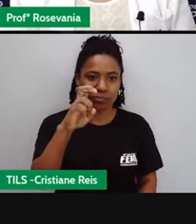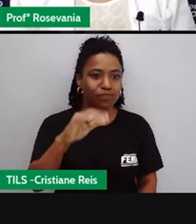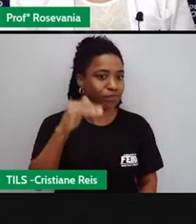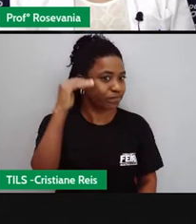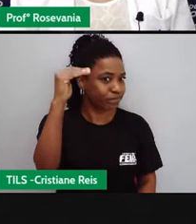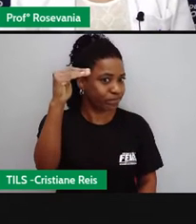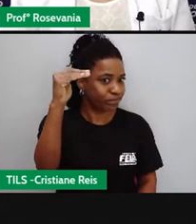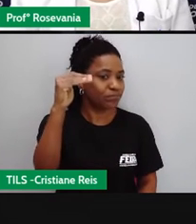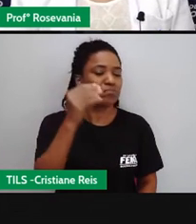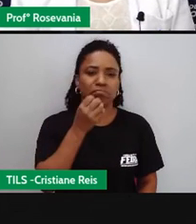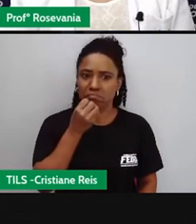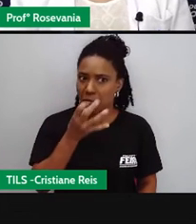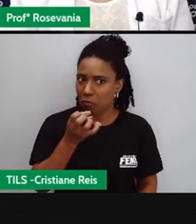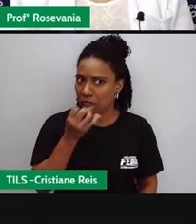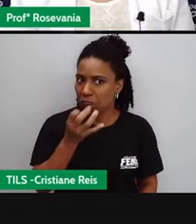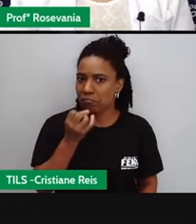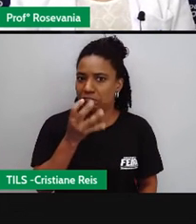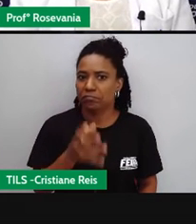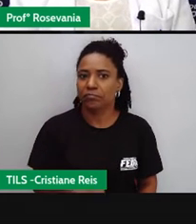considerado bom.